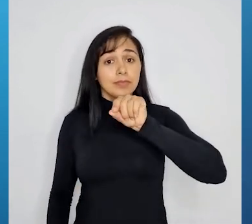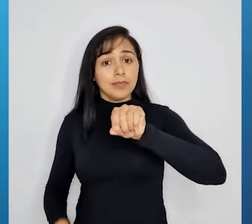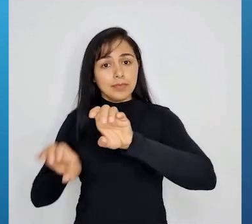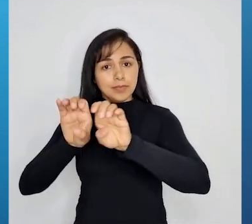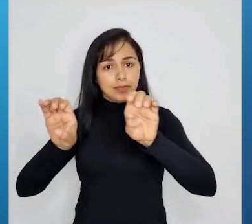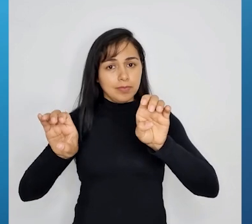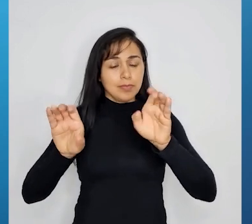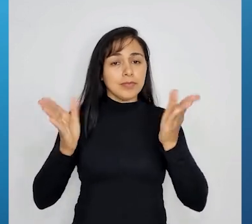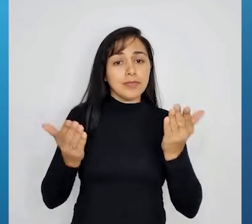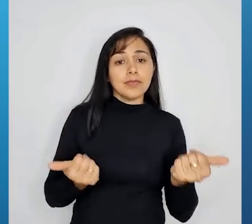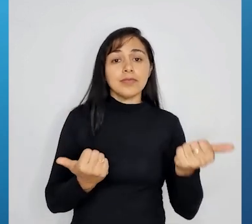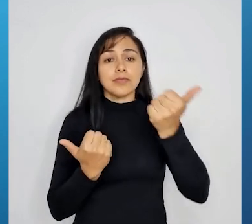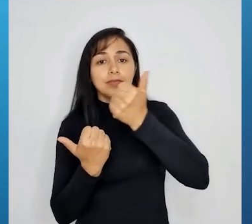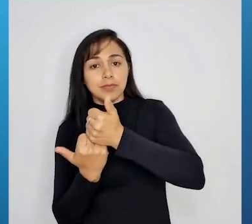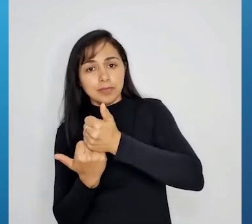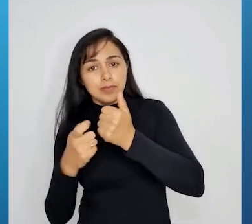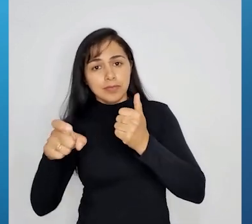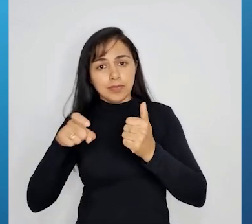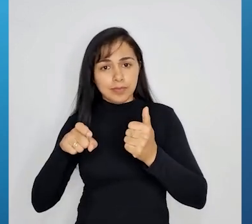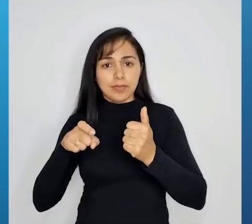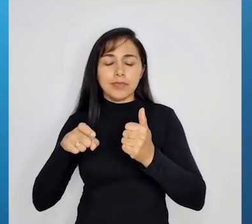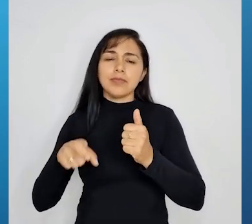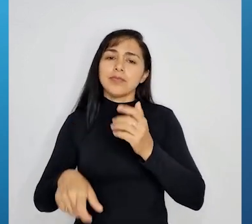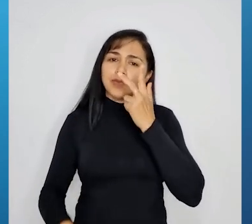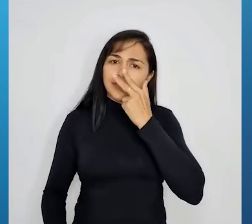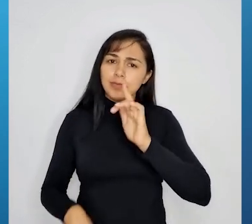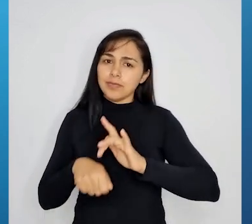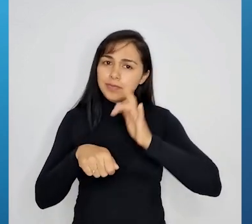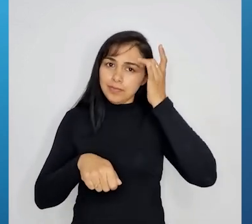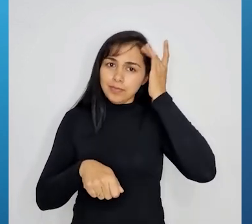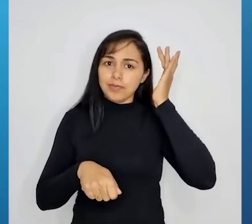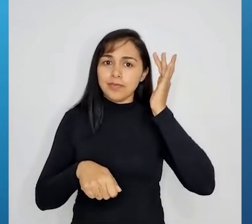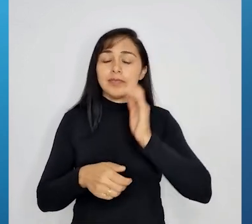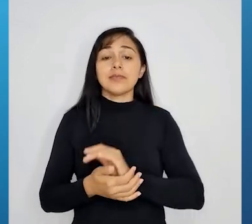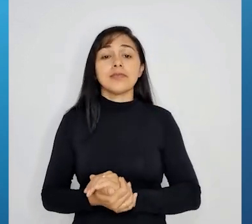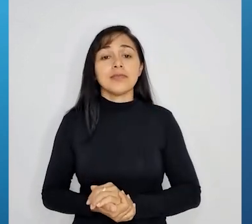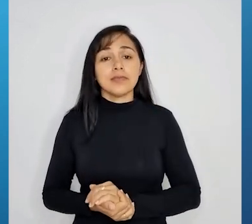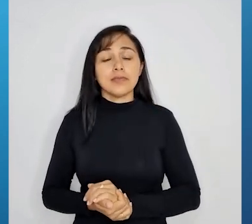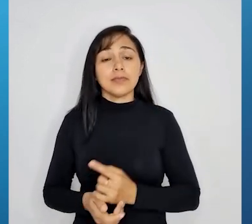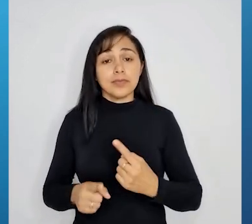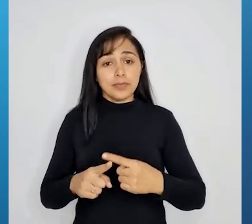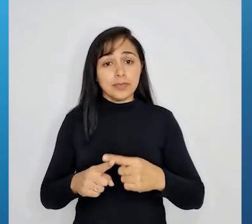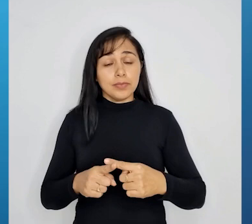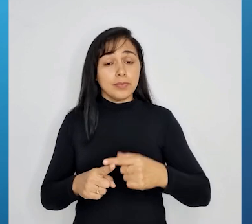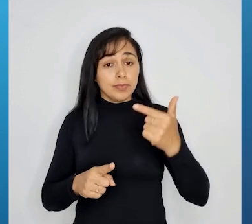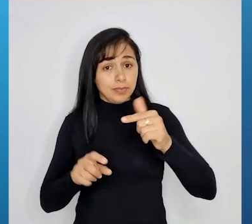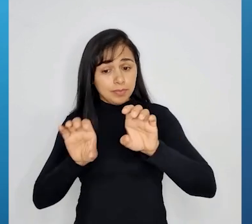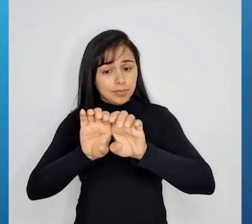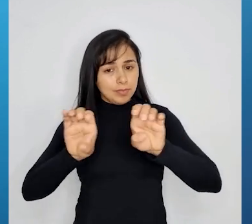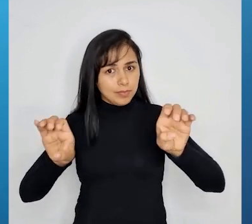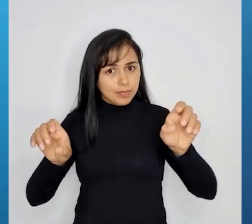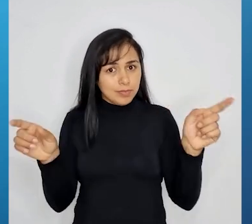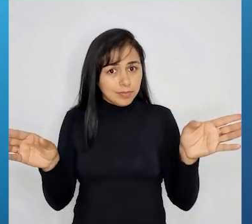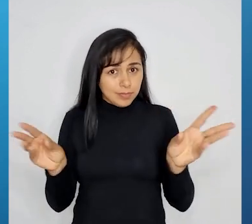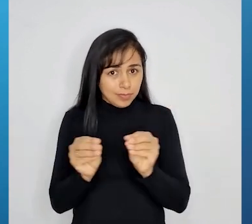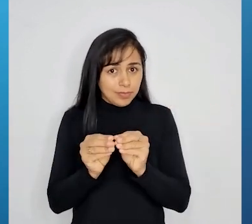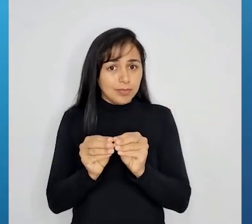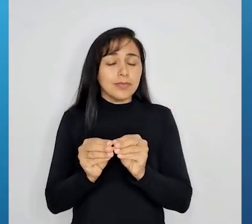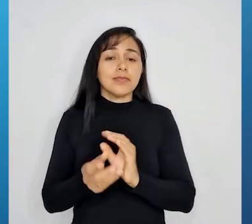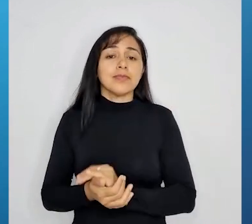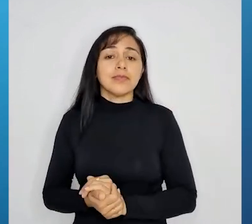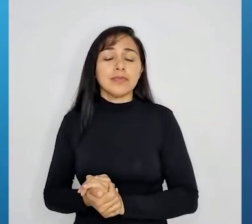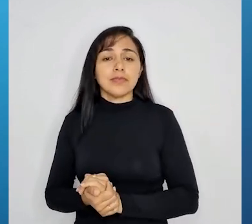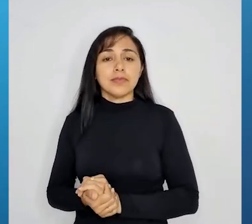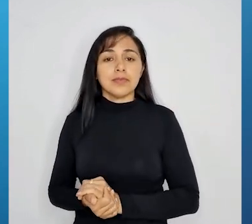substituo x. Aparentemente, parece ser mais fácil substituir na segunda, porque aqui os valores são menores, né? 2 e 3,